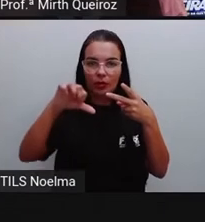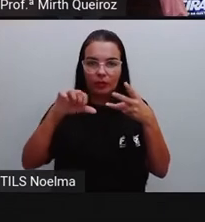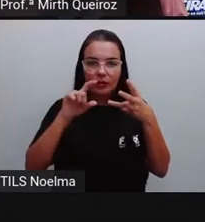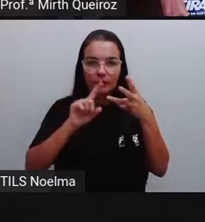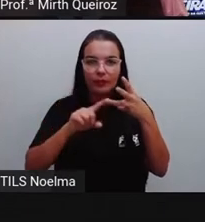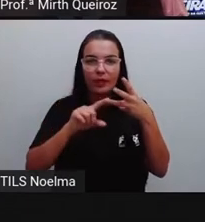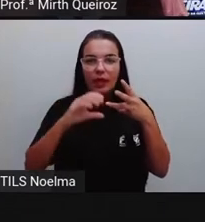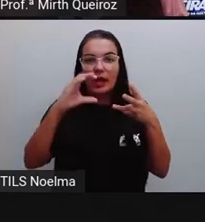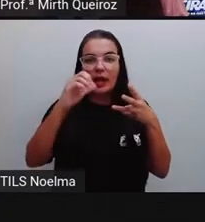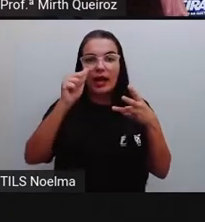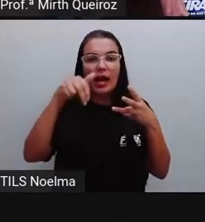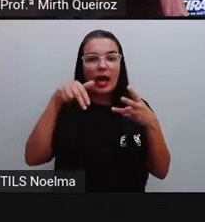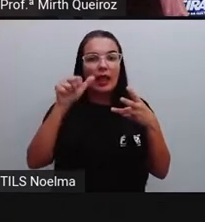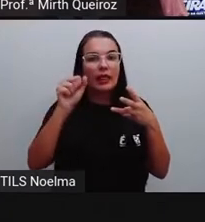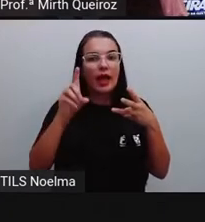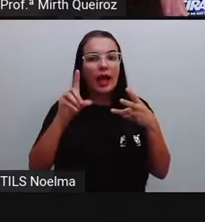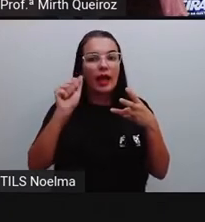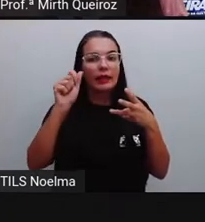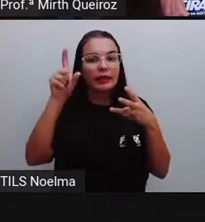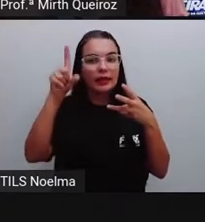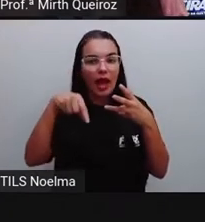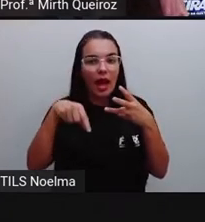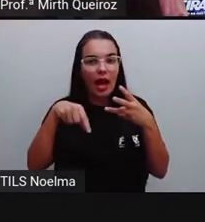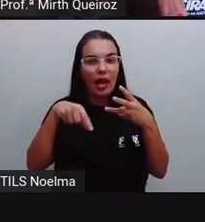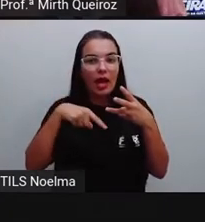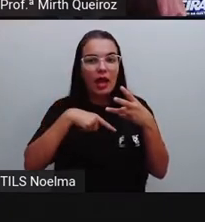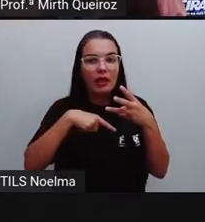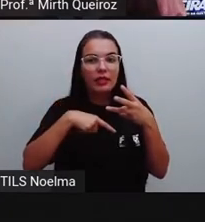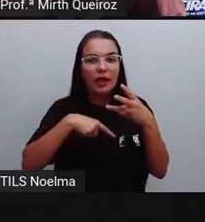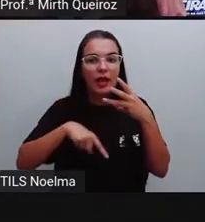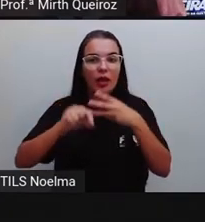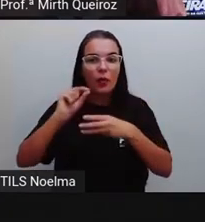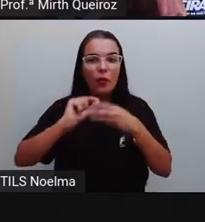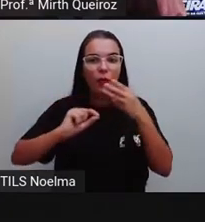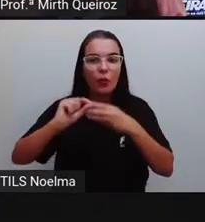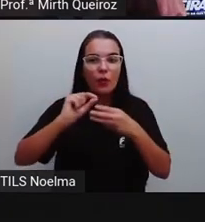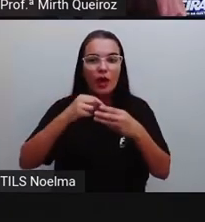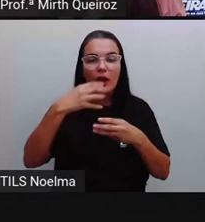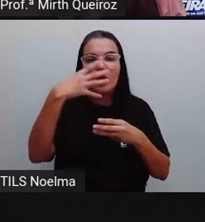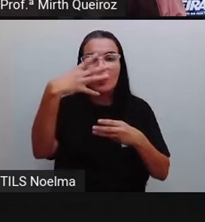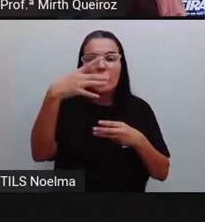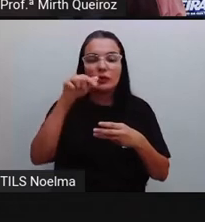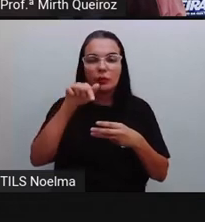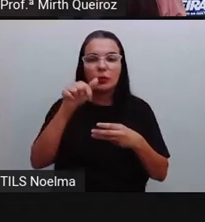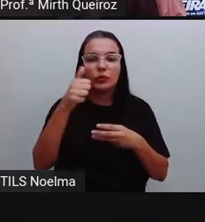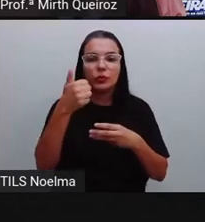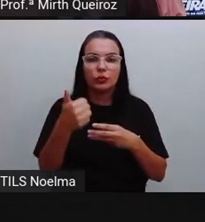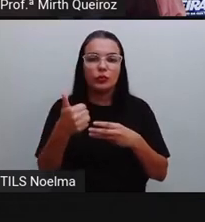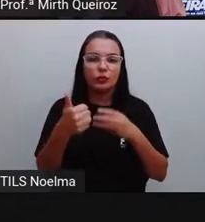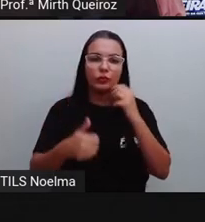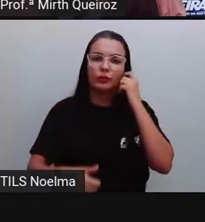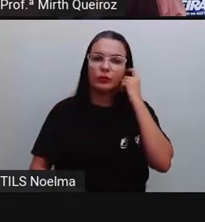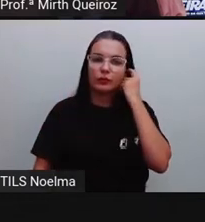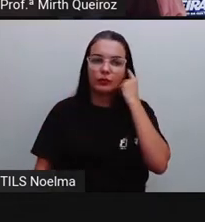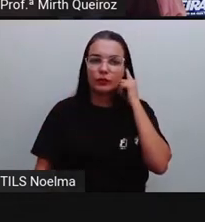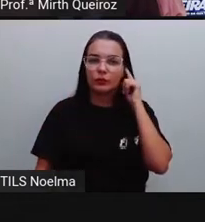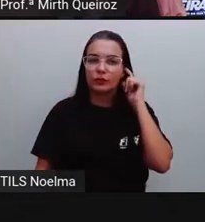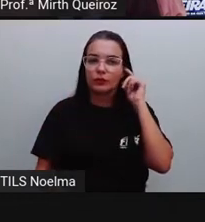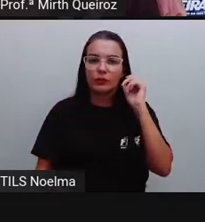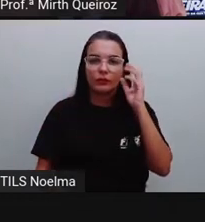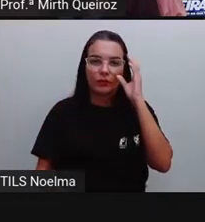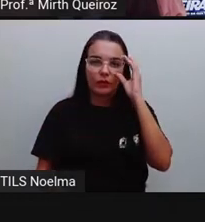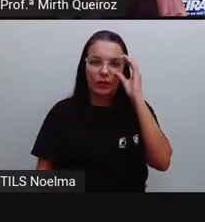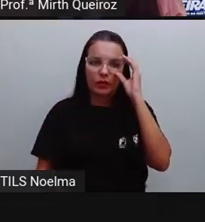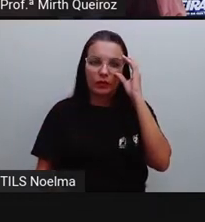5,4, né? Os Estados Unidos gastam quanto aí nas redes sociais? Os